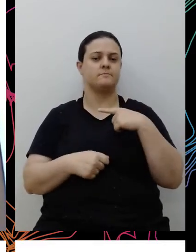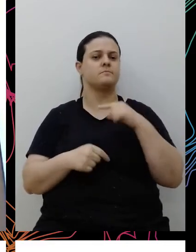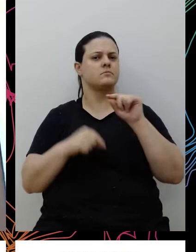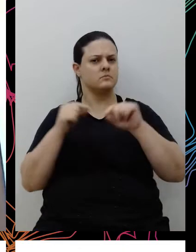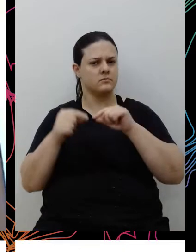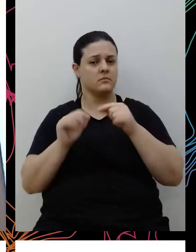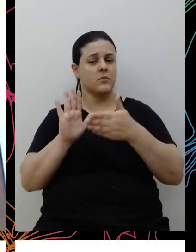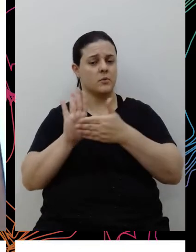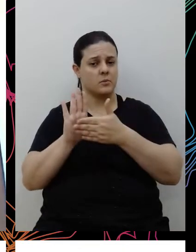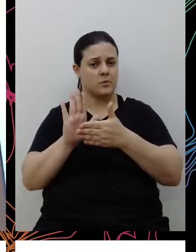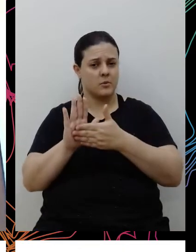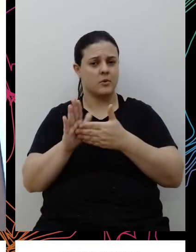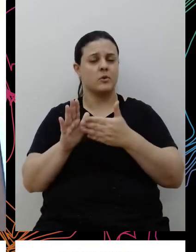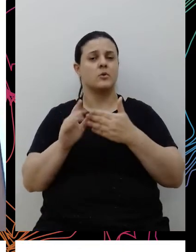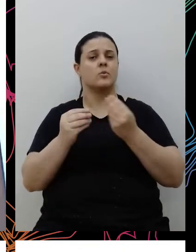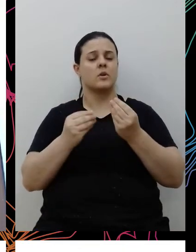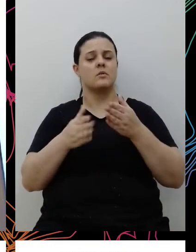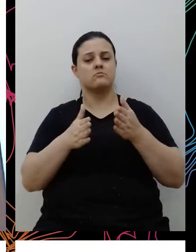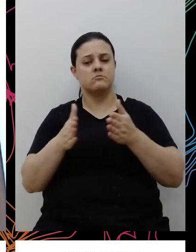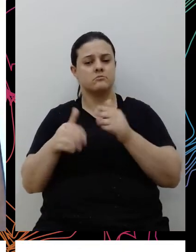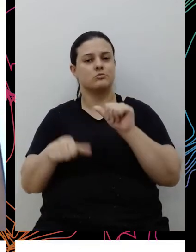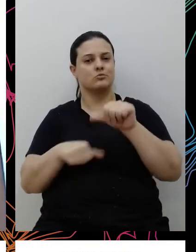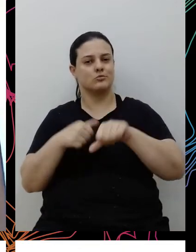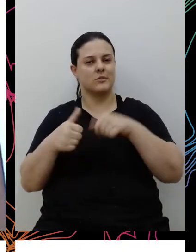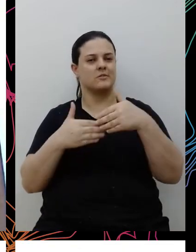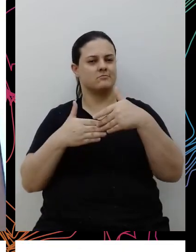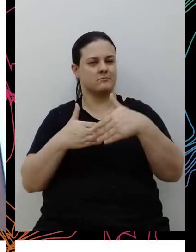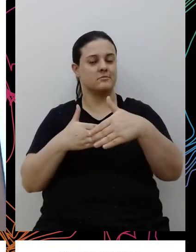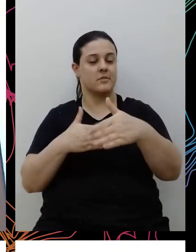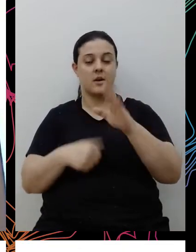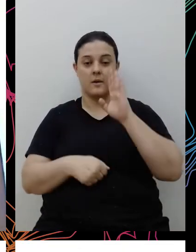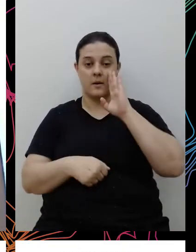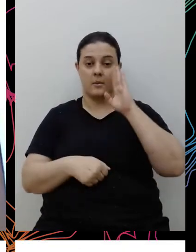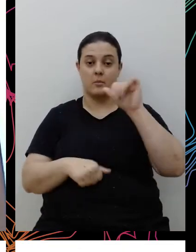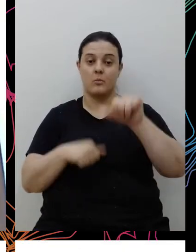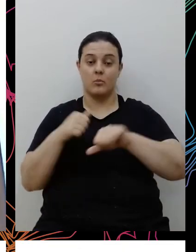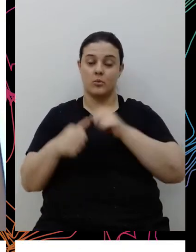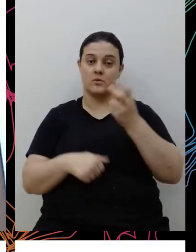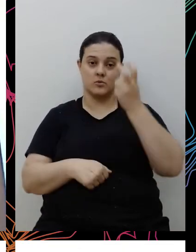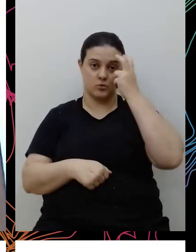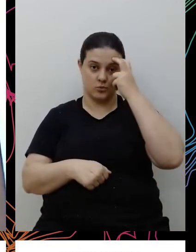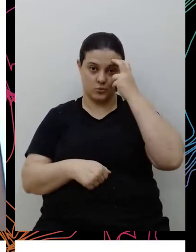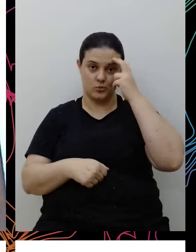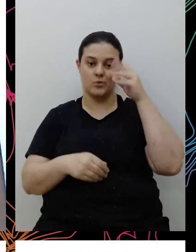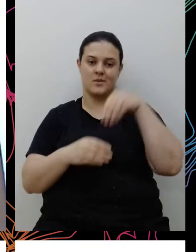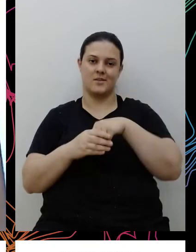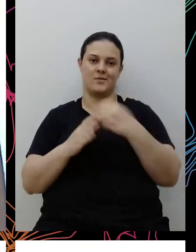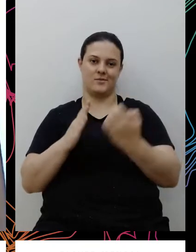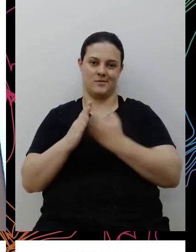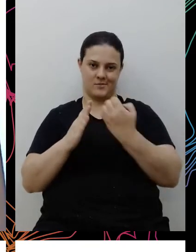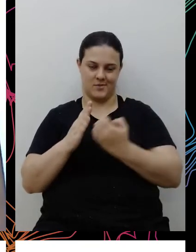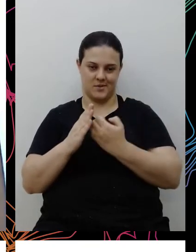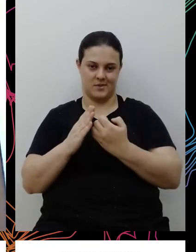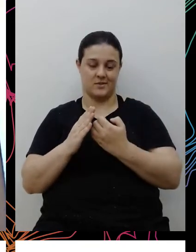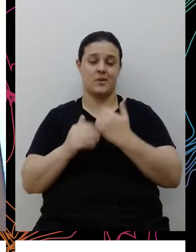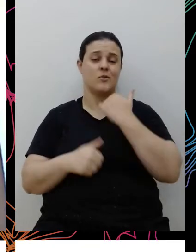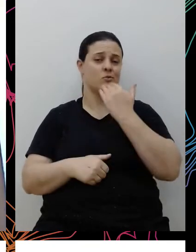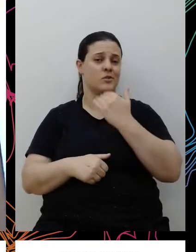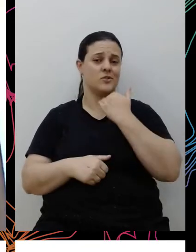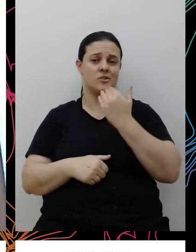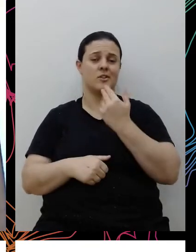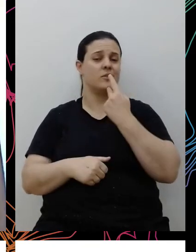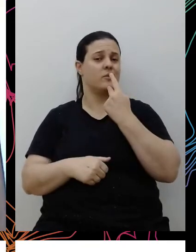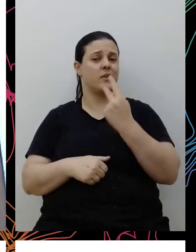propondo, né? Construíram um caminho de mudança, principalmente na mudança de cultura organizacional, né? Porque adianta a gente desenvolver